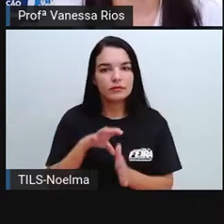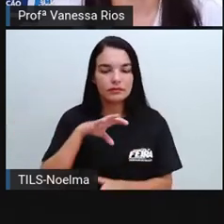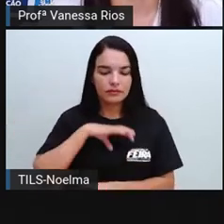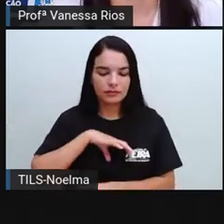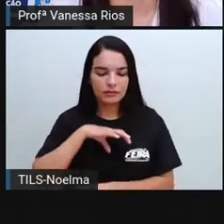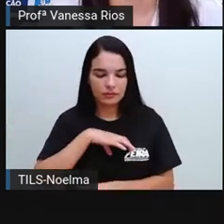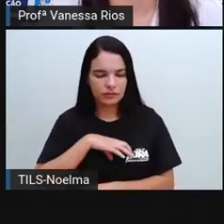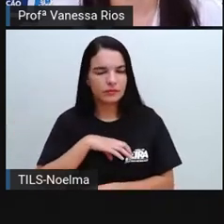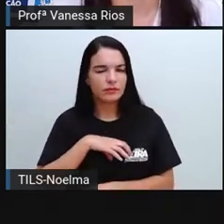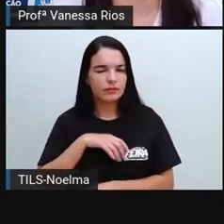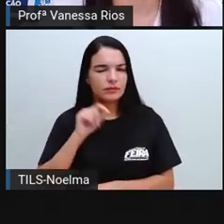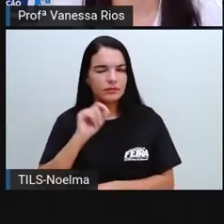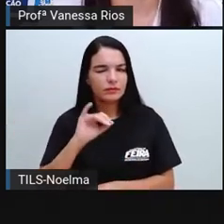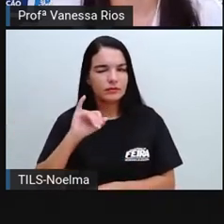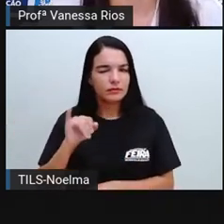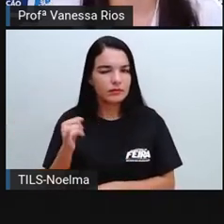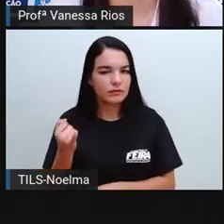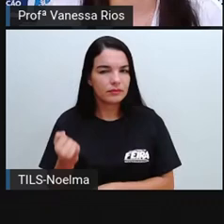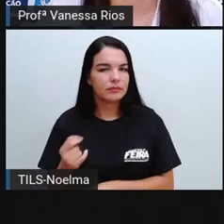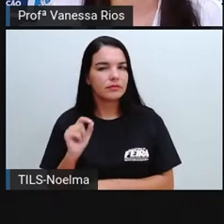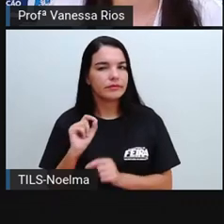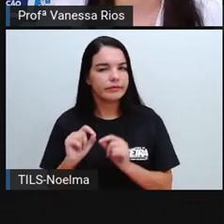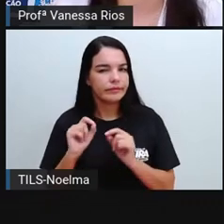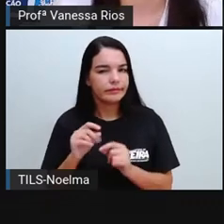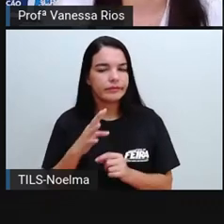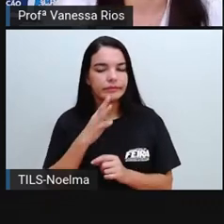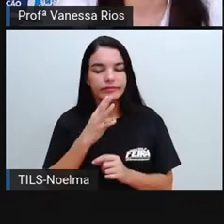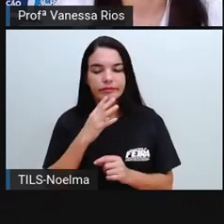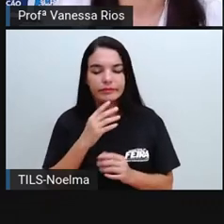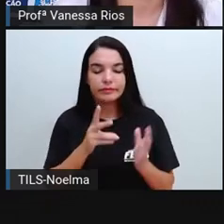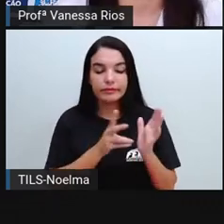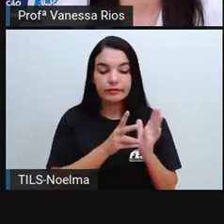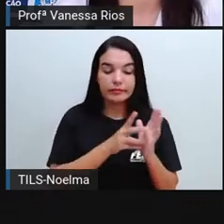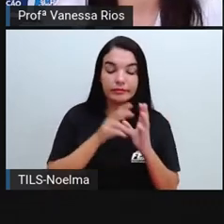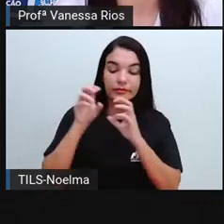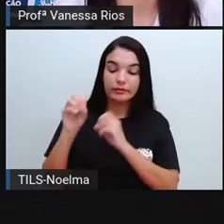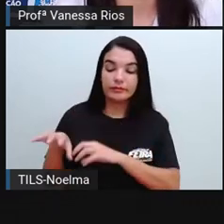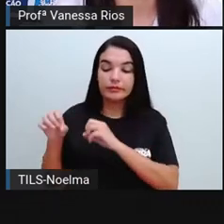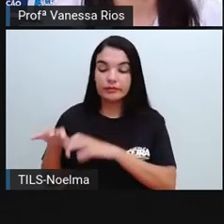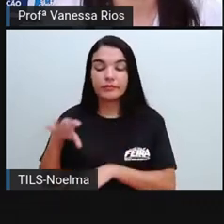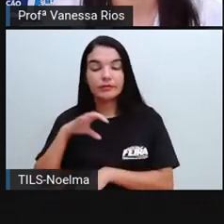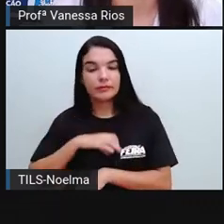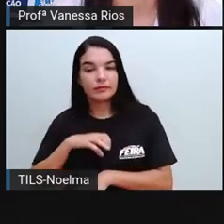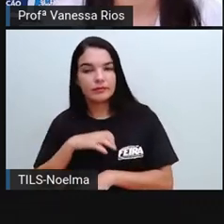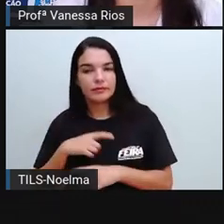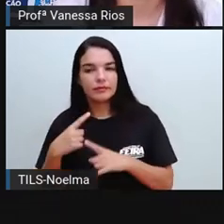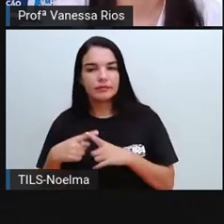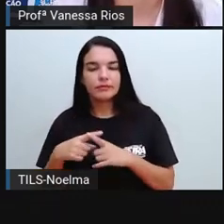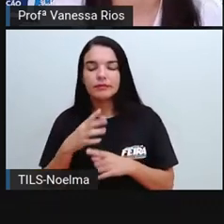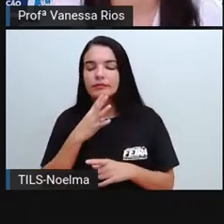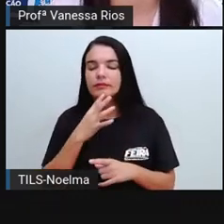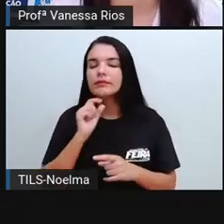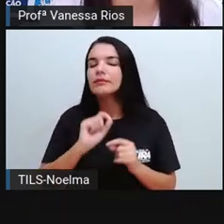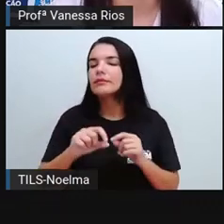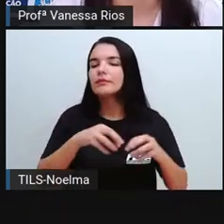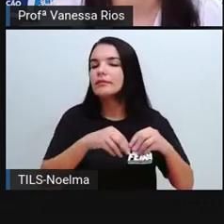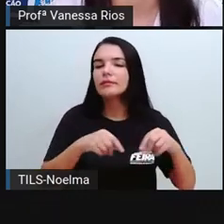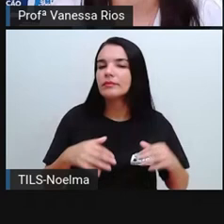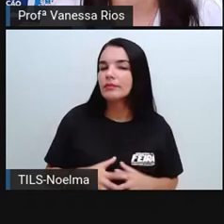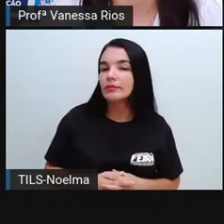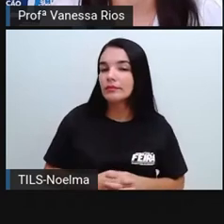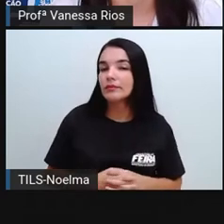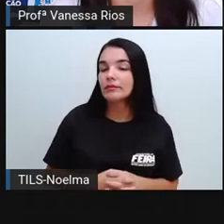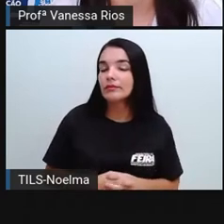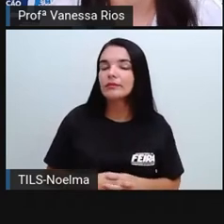inclusive, né? Se aproveitaram de muitos desses conhecimentos, porque quem conhecia o solo, as plantas, os terrenos,